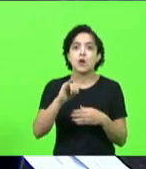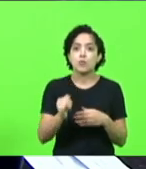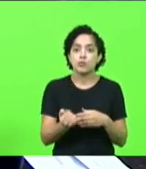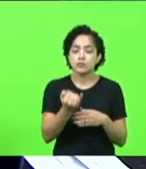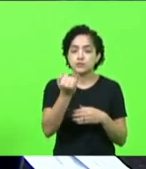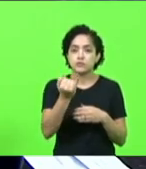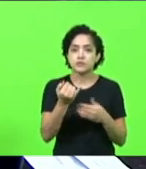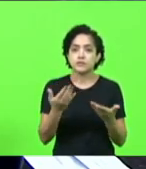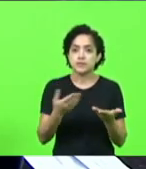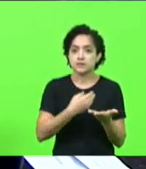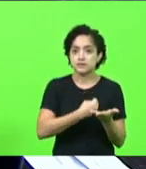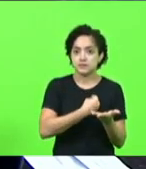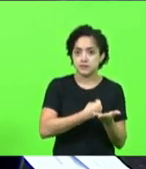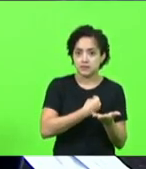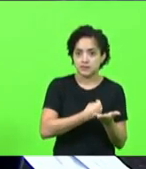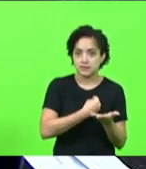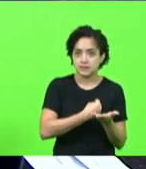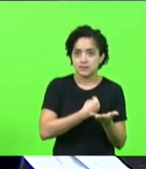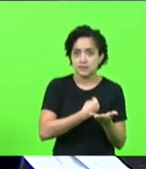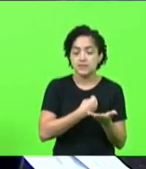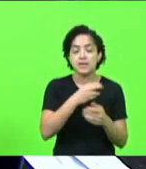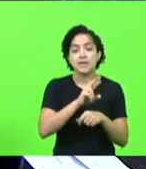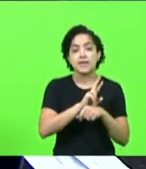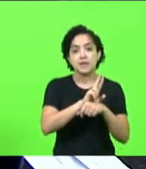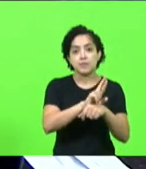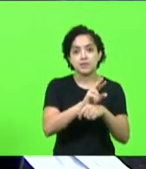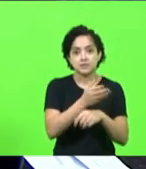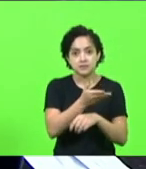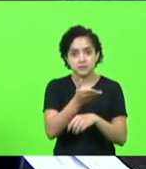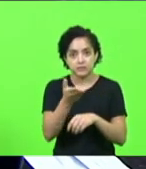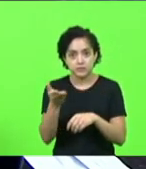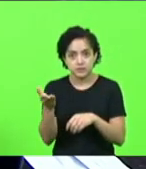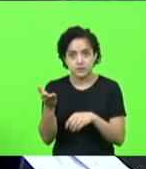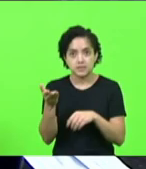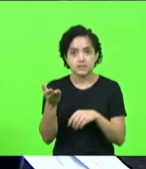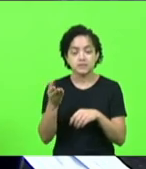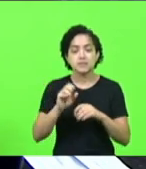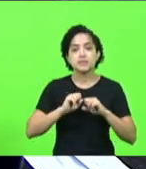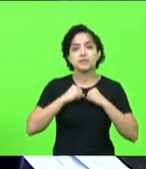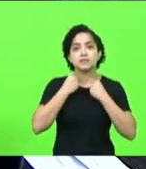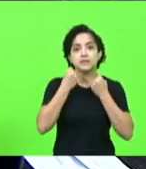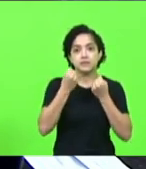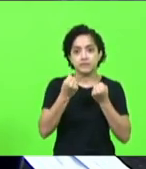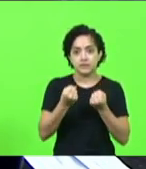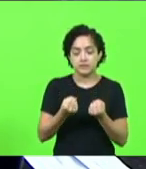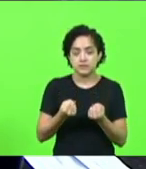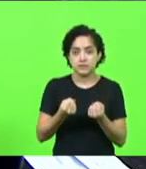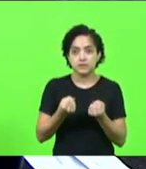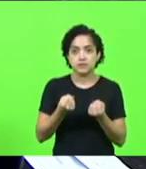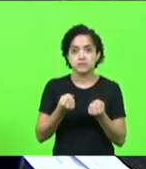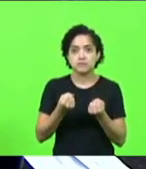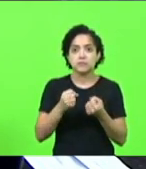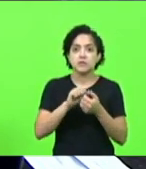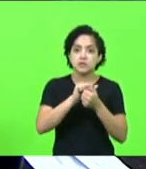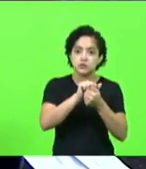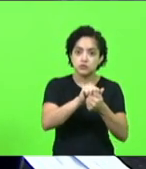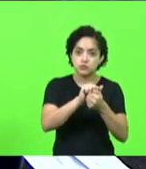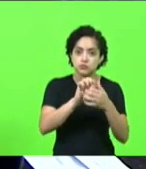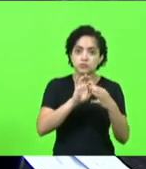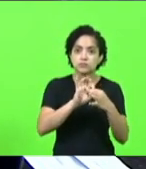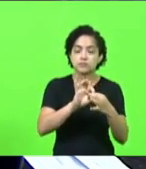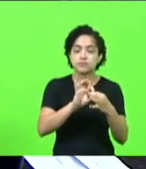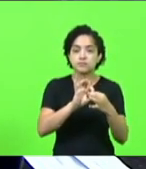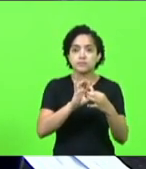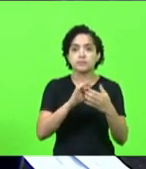aqui nessa cadeira representar vocês defender vocês e se juntar a todos vocês